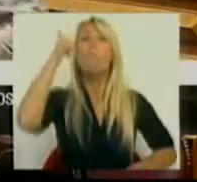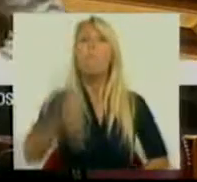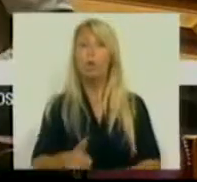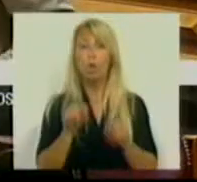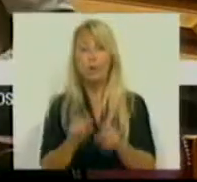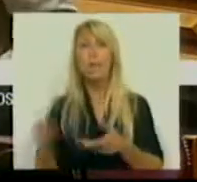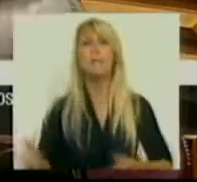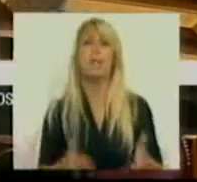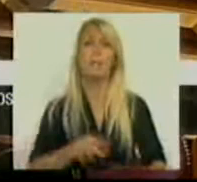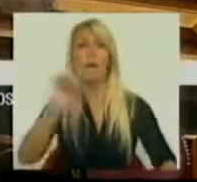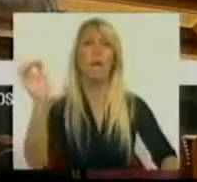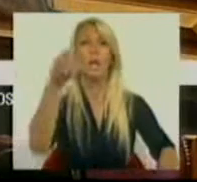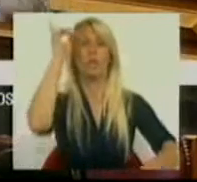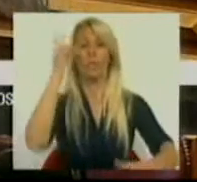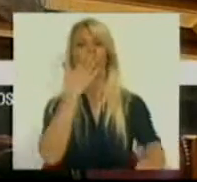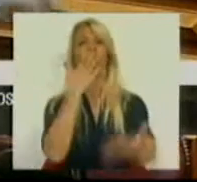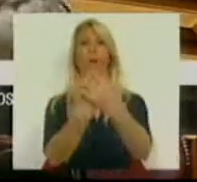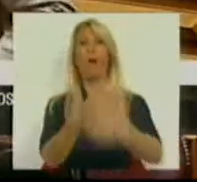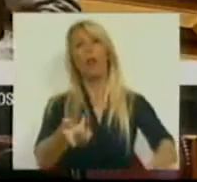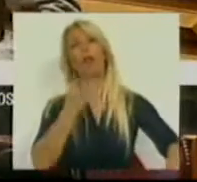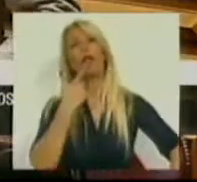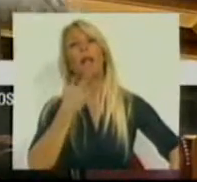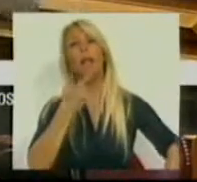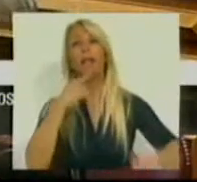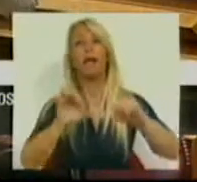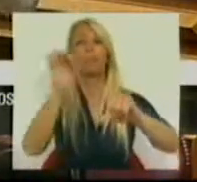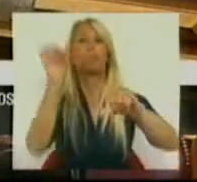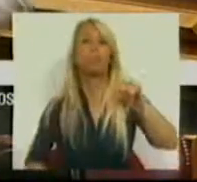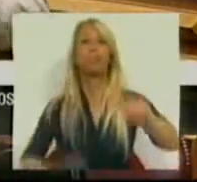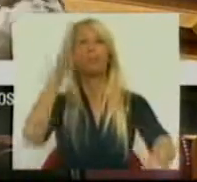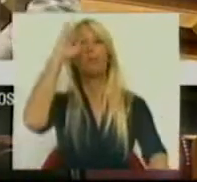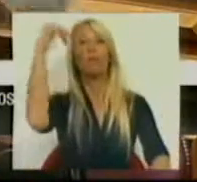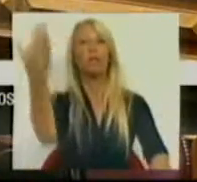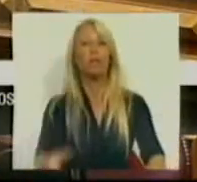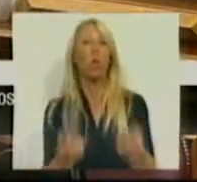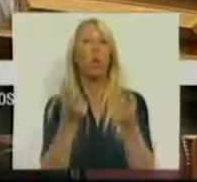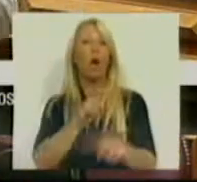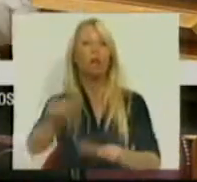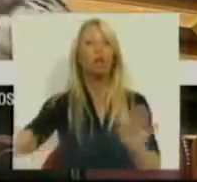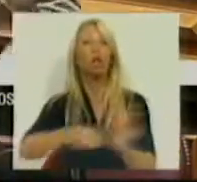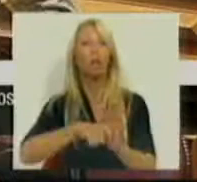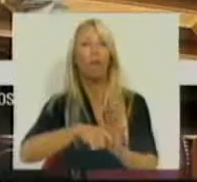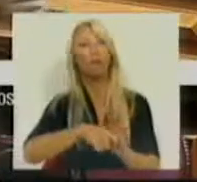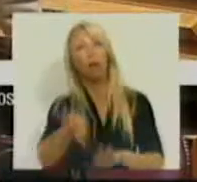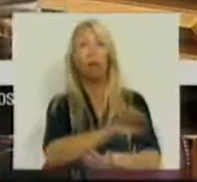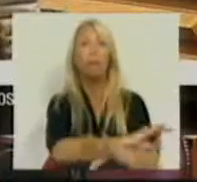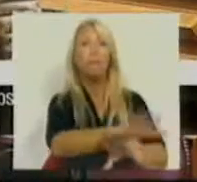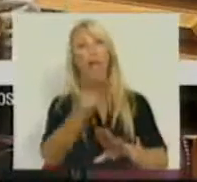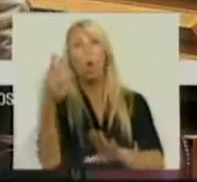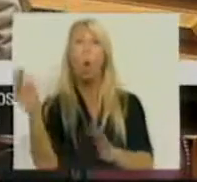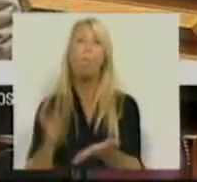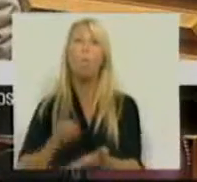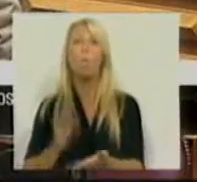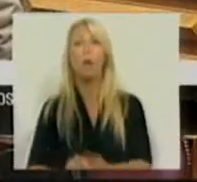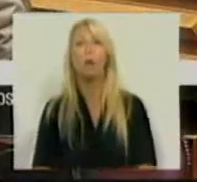terem de ser confrontados com o discurso de vossas excelências, quase de chantagem entre a miséria ou a pobreza.